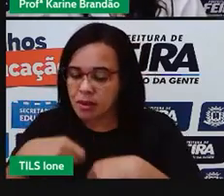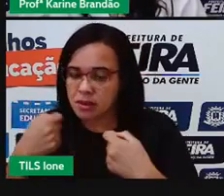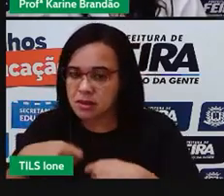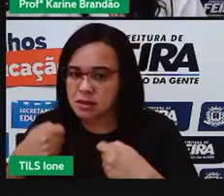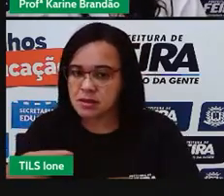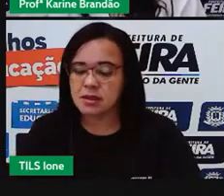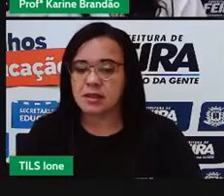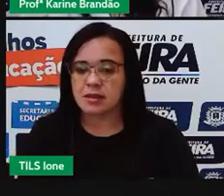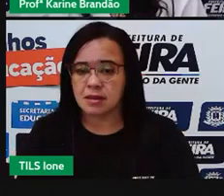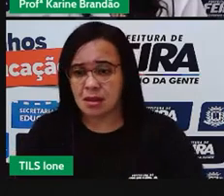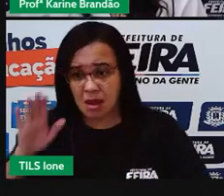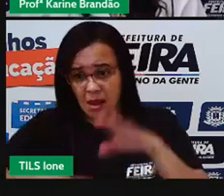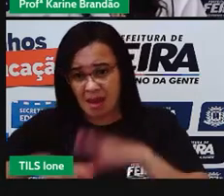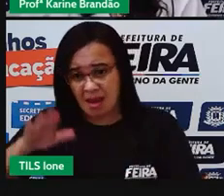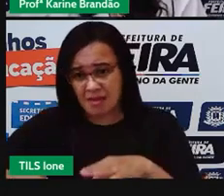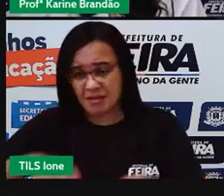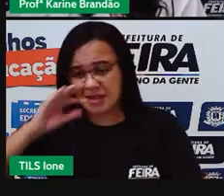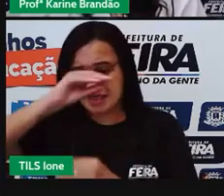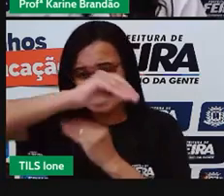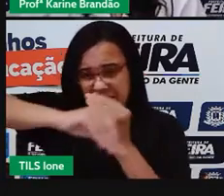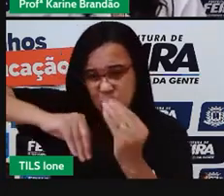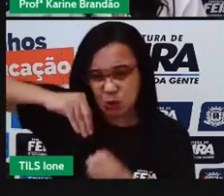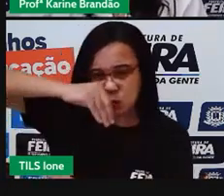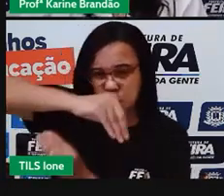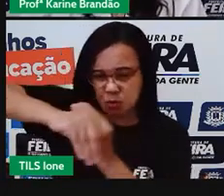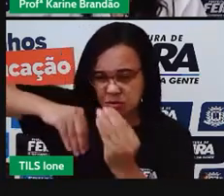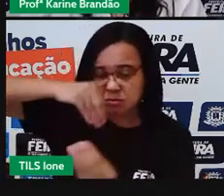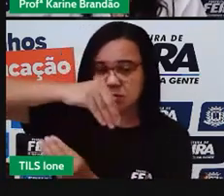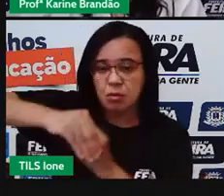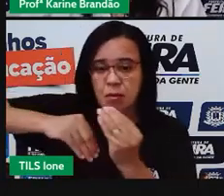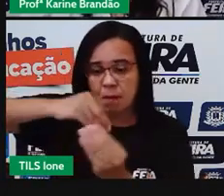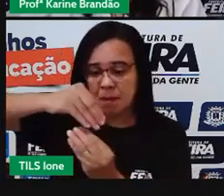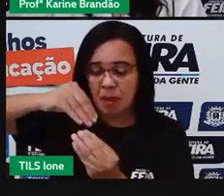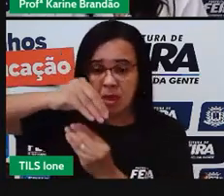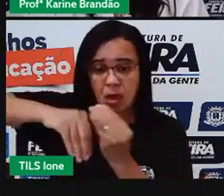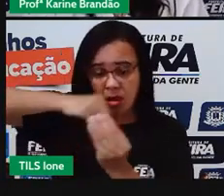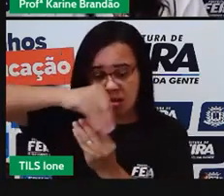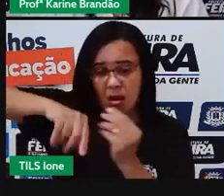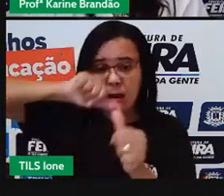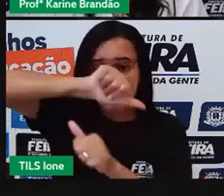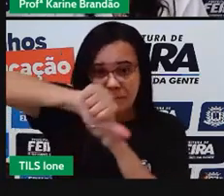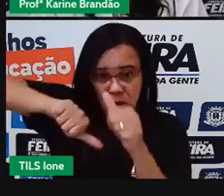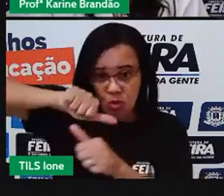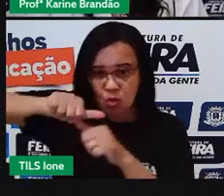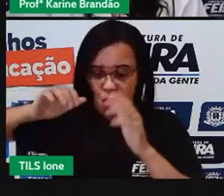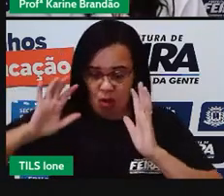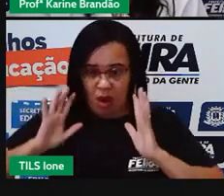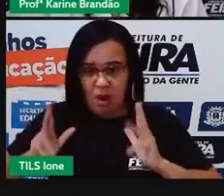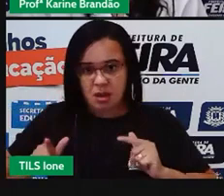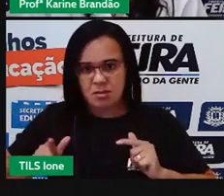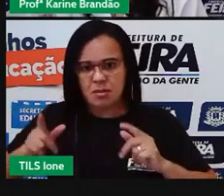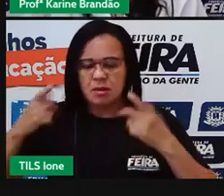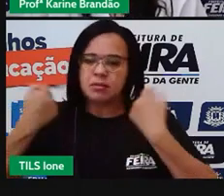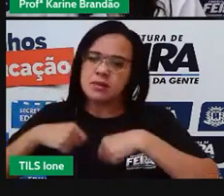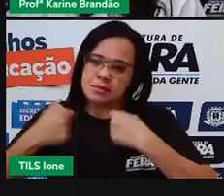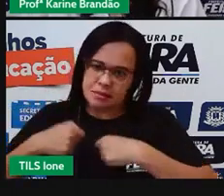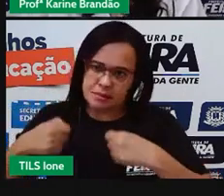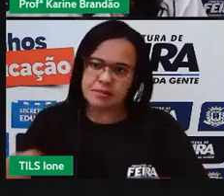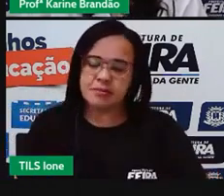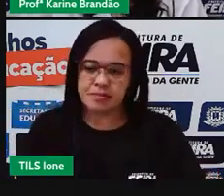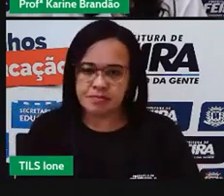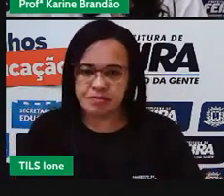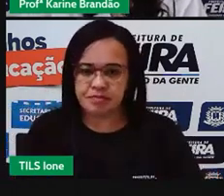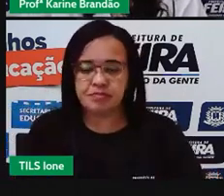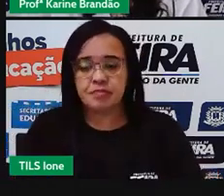Foi misturado, retorne para as condições aceitáveis. Então, a gente tem três